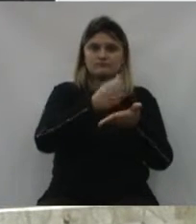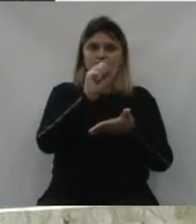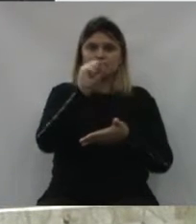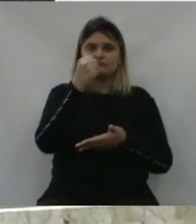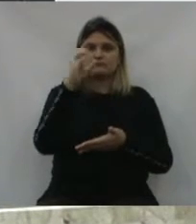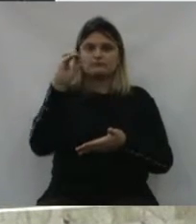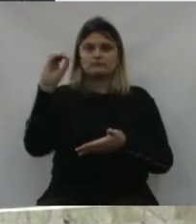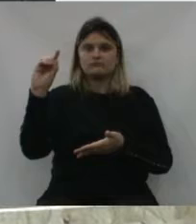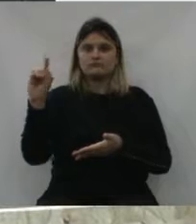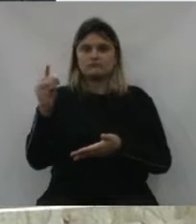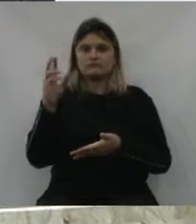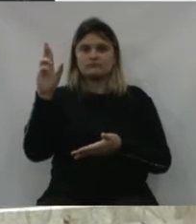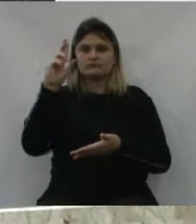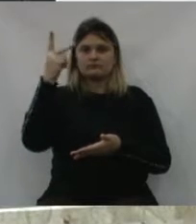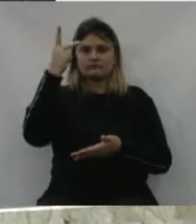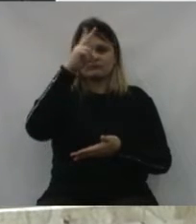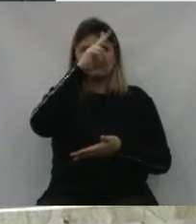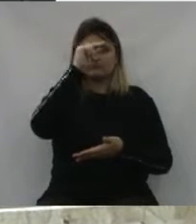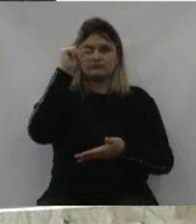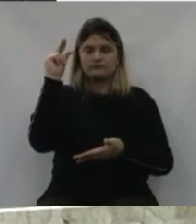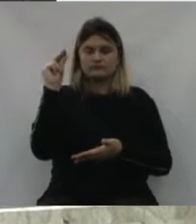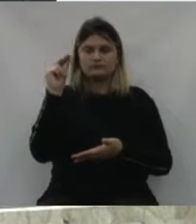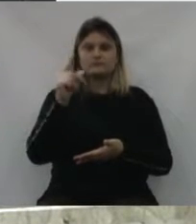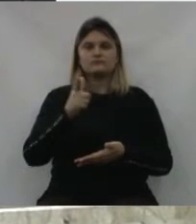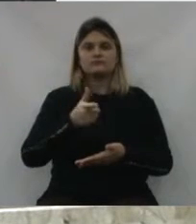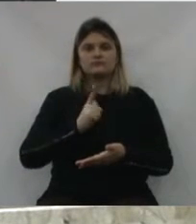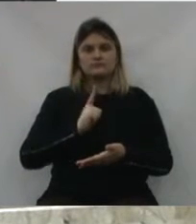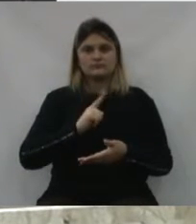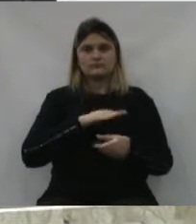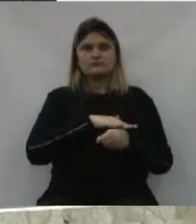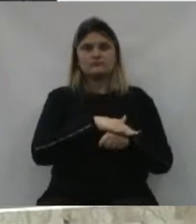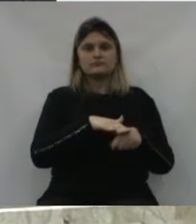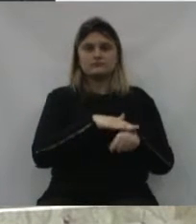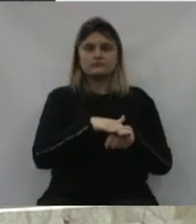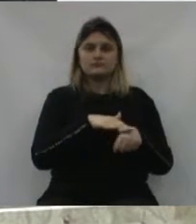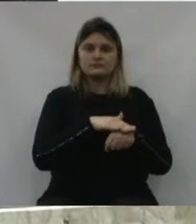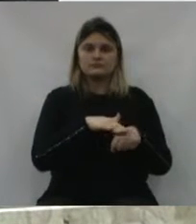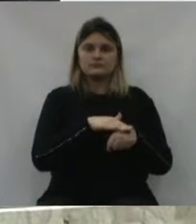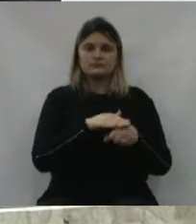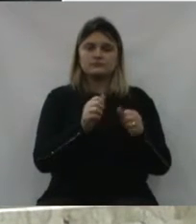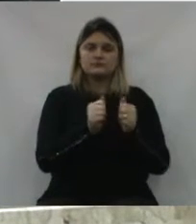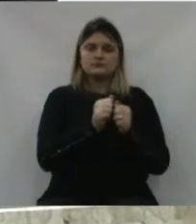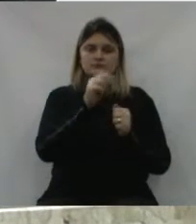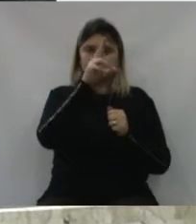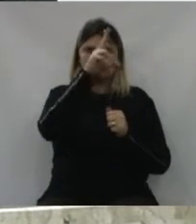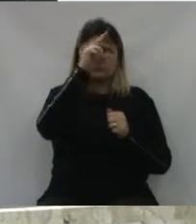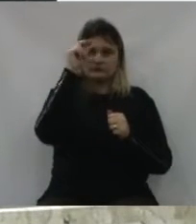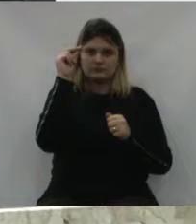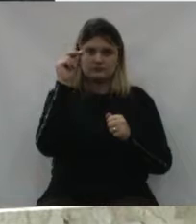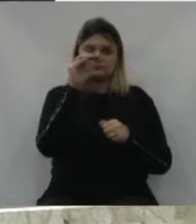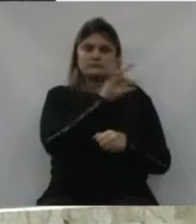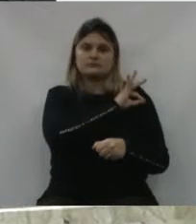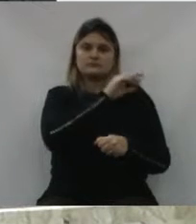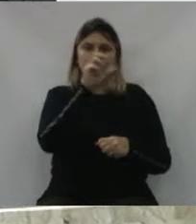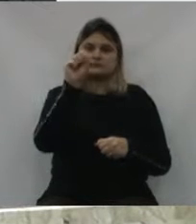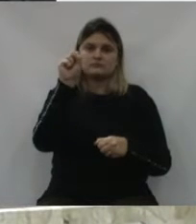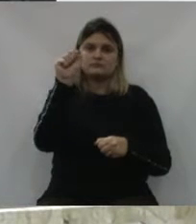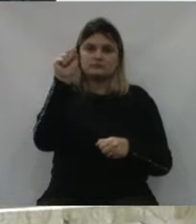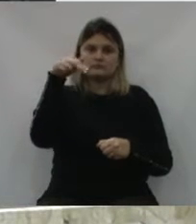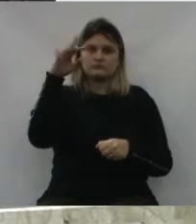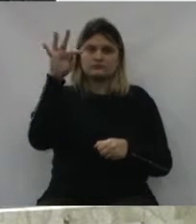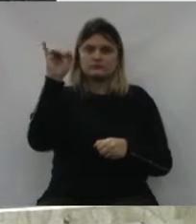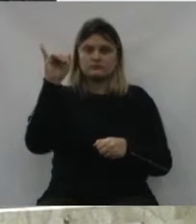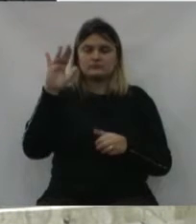de R 800 mil ao Executivo Municipal e tivemos uma conversa com o prefeito Santin,